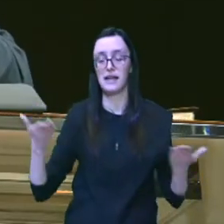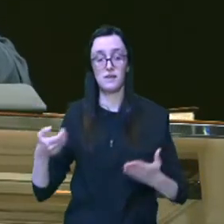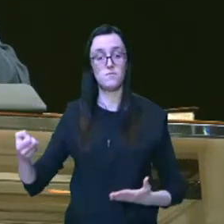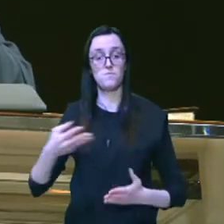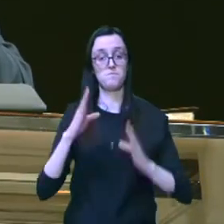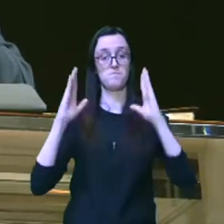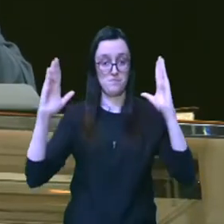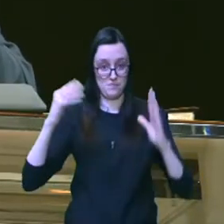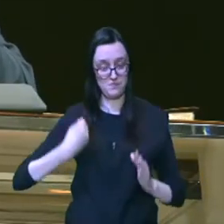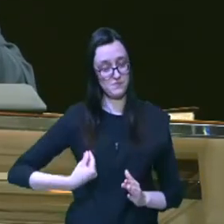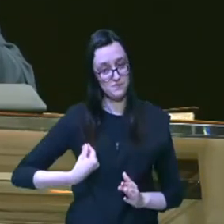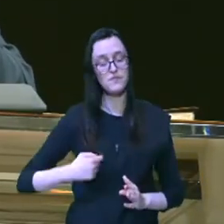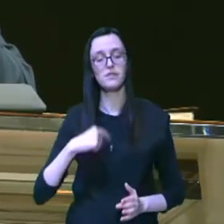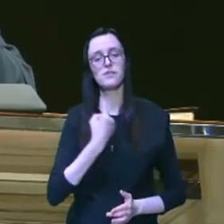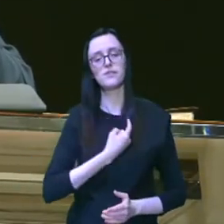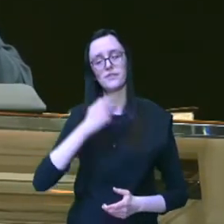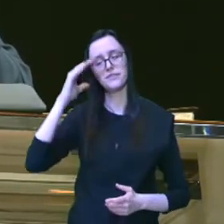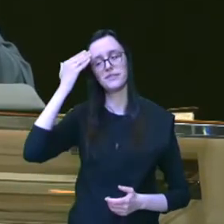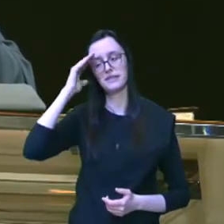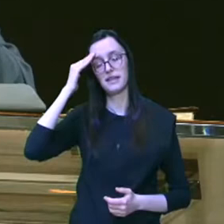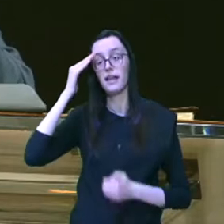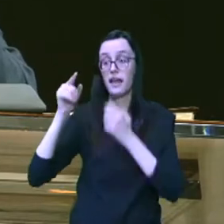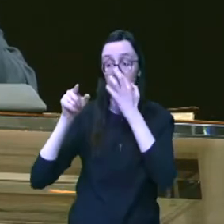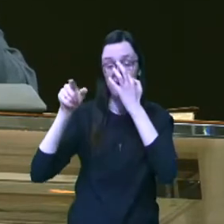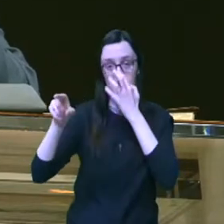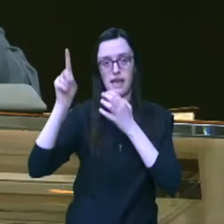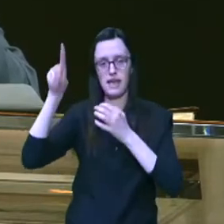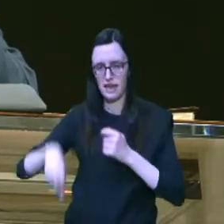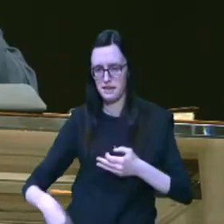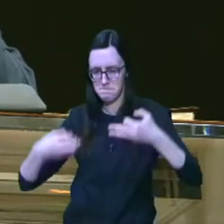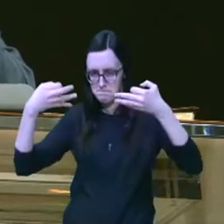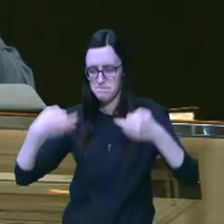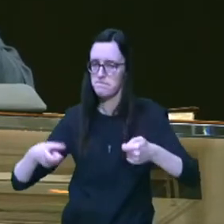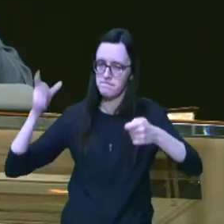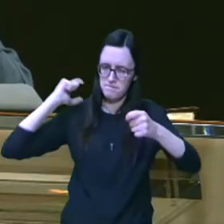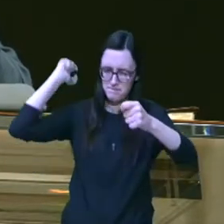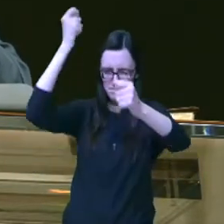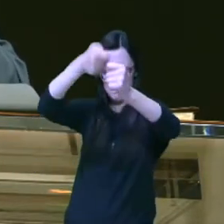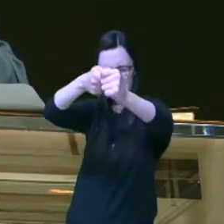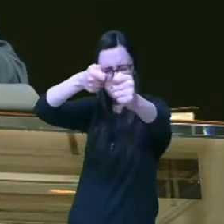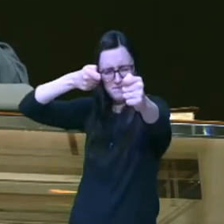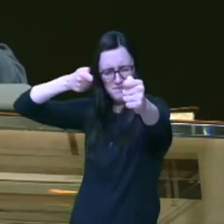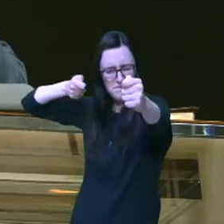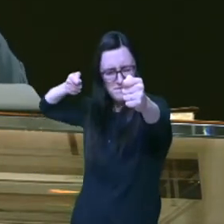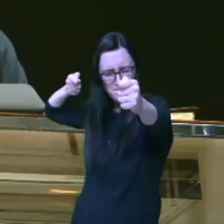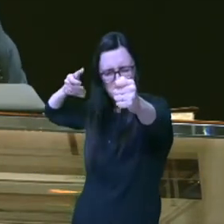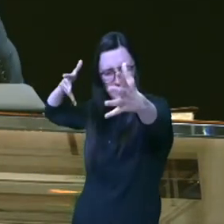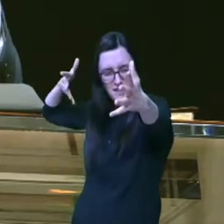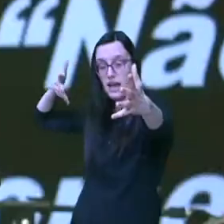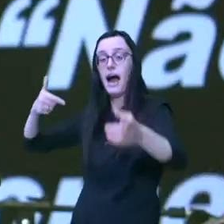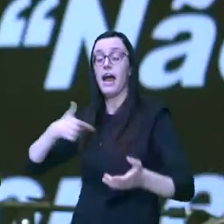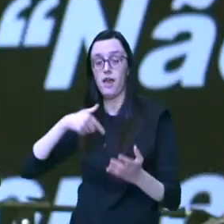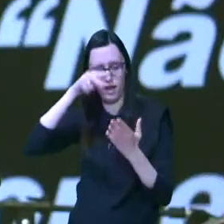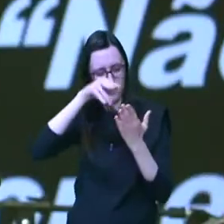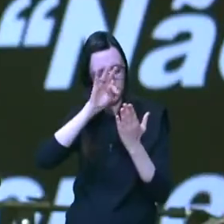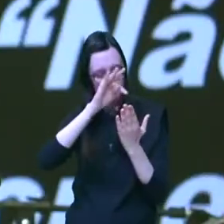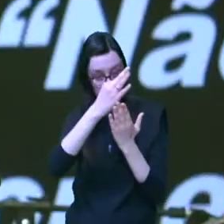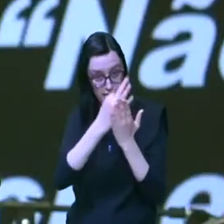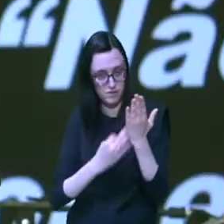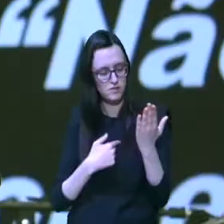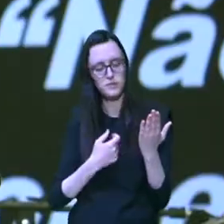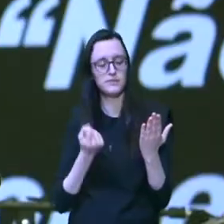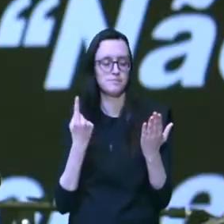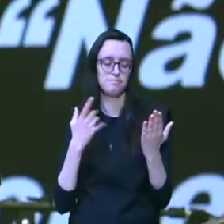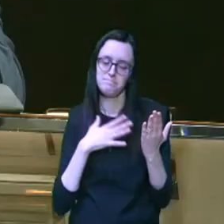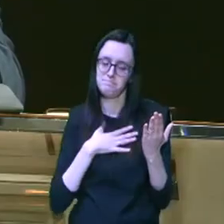etapa e a gente entendeu que ela é flecha nas mãos do valente me senti bem quando eu li esse texto flecha nas mãos do